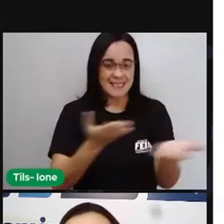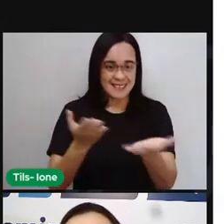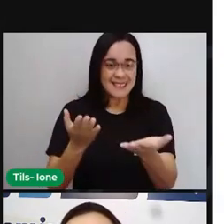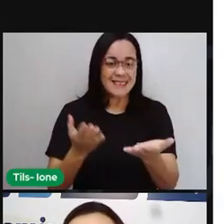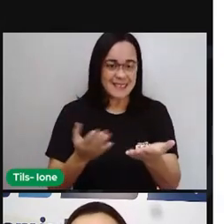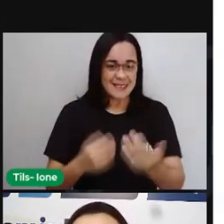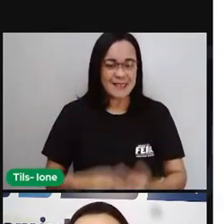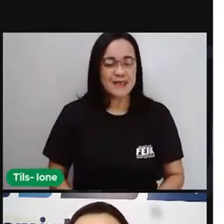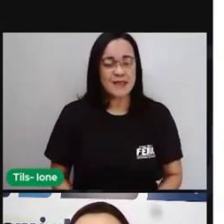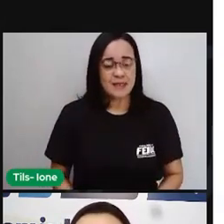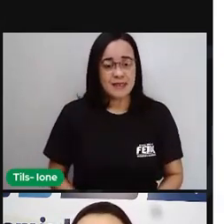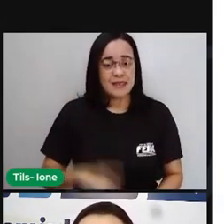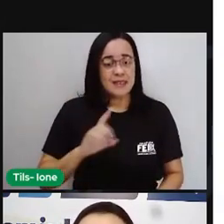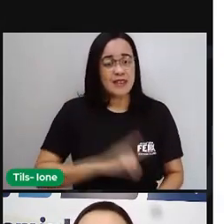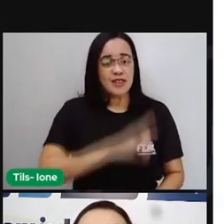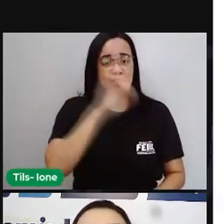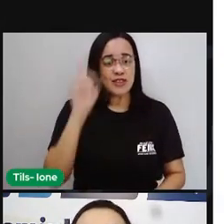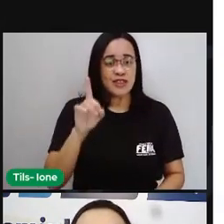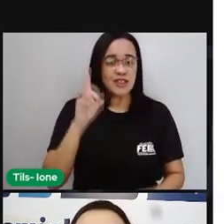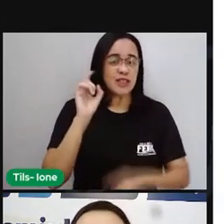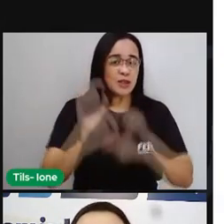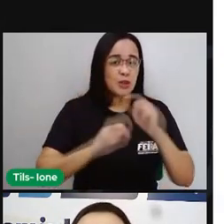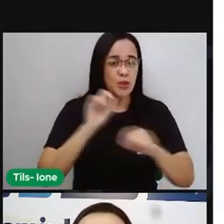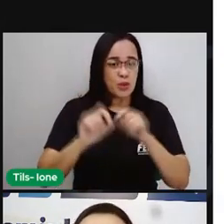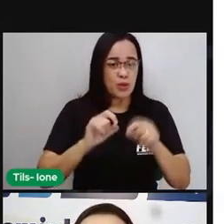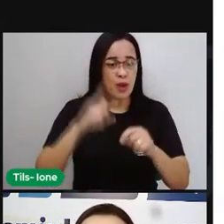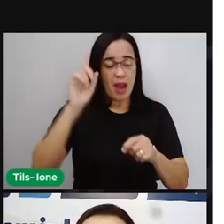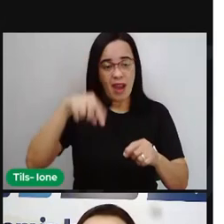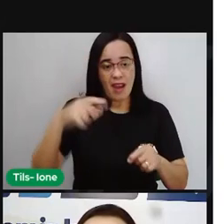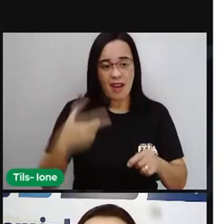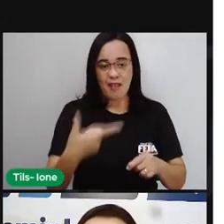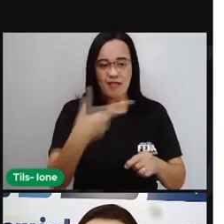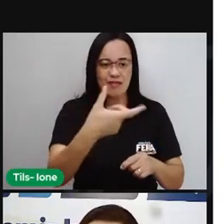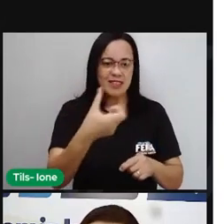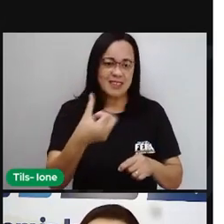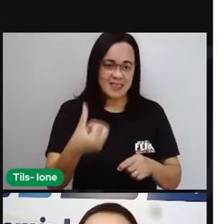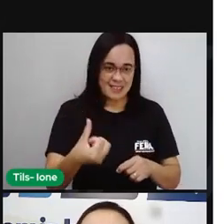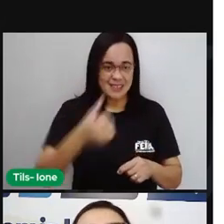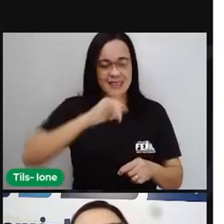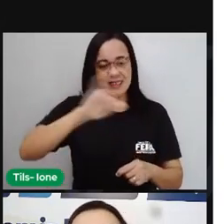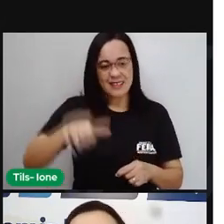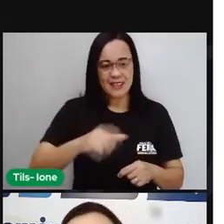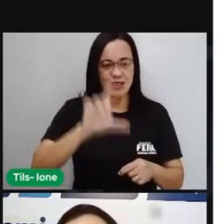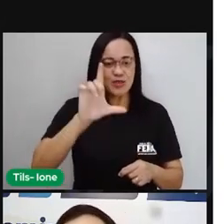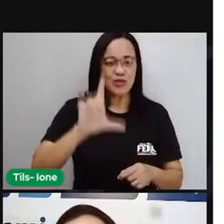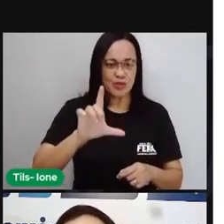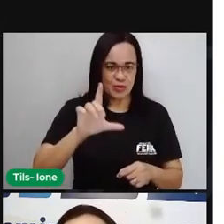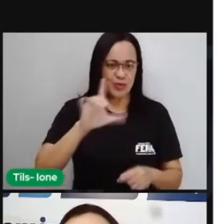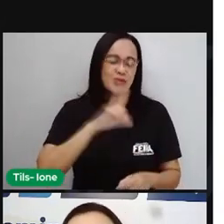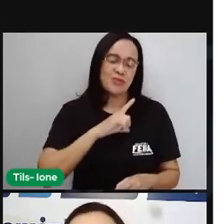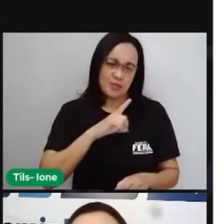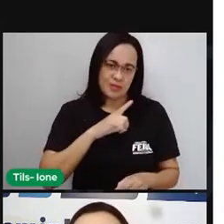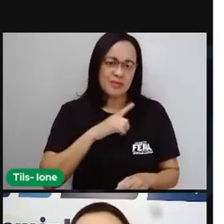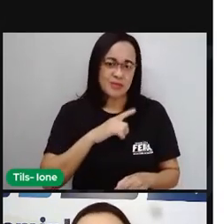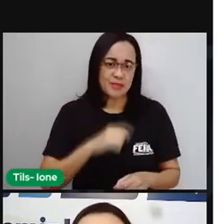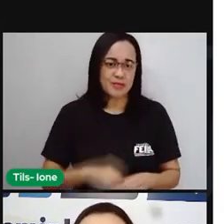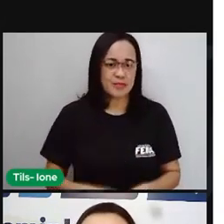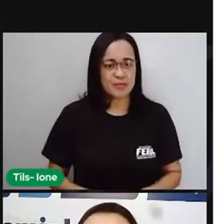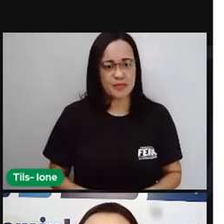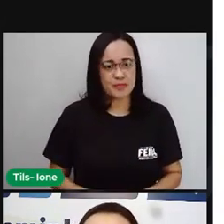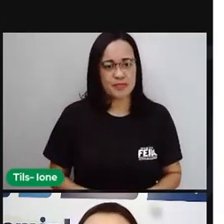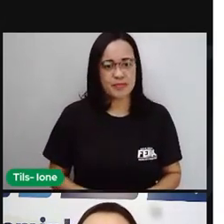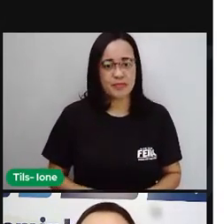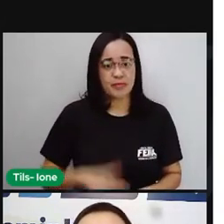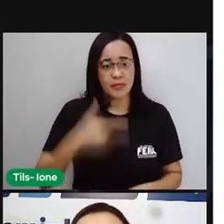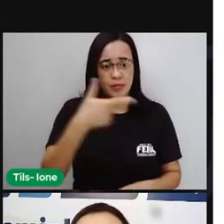E aí, esse dia é o dia 26 de julho. Isso mesmo. O dia 26